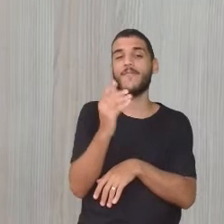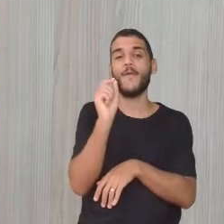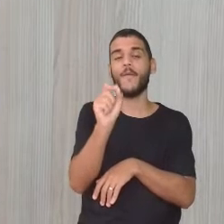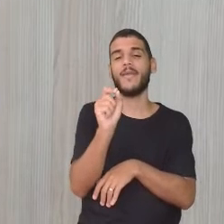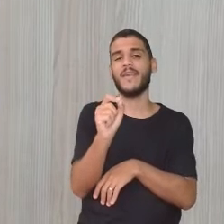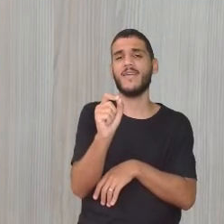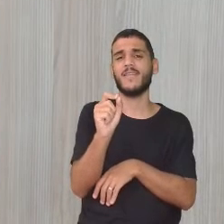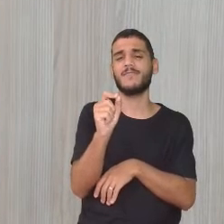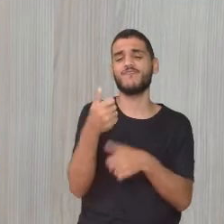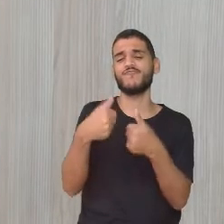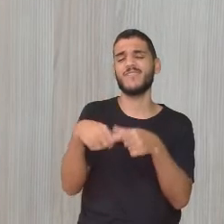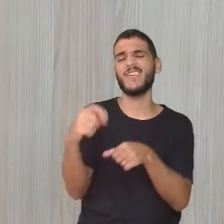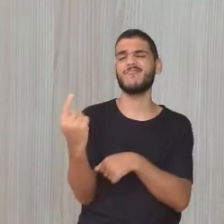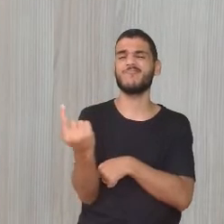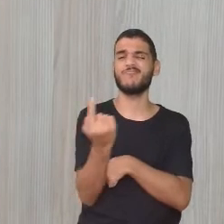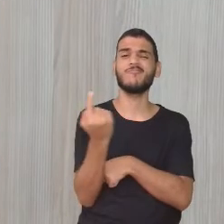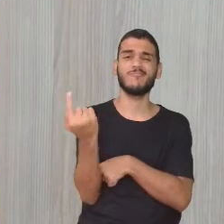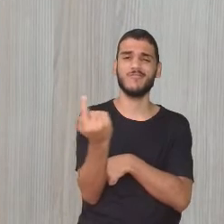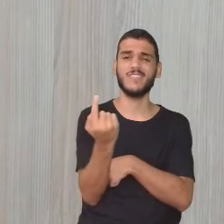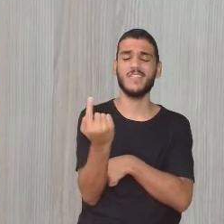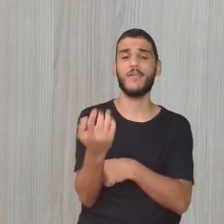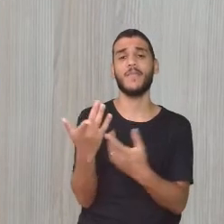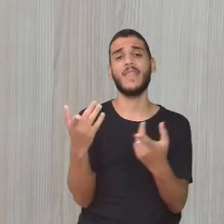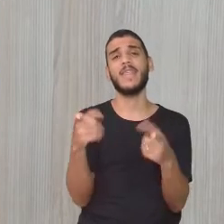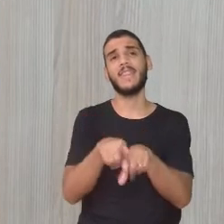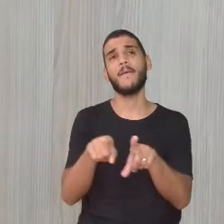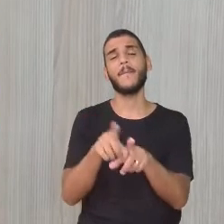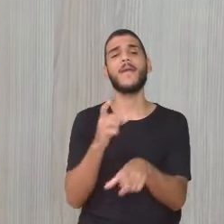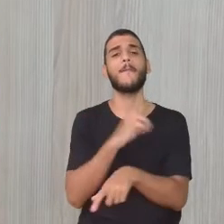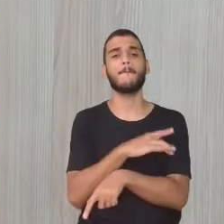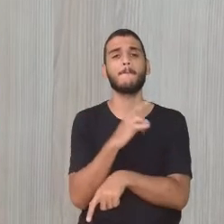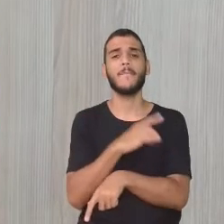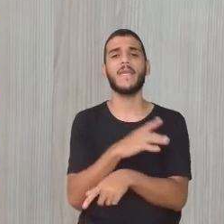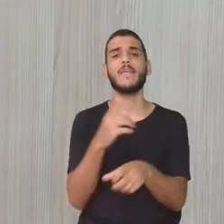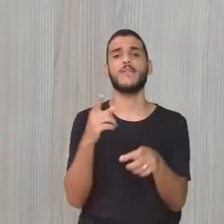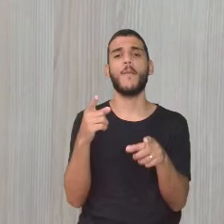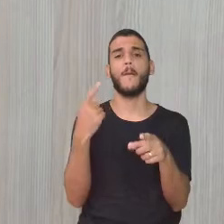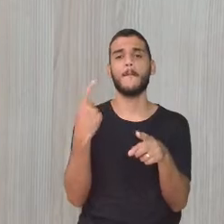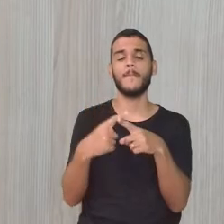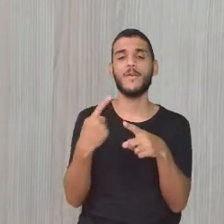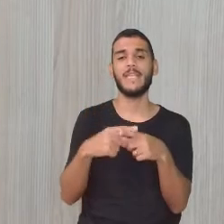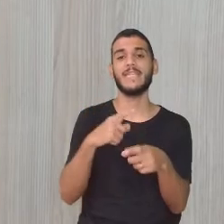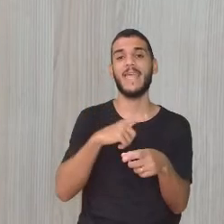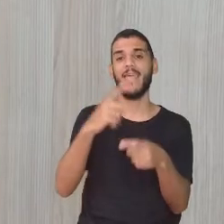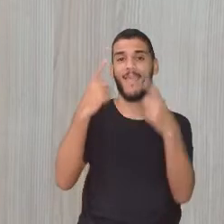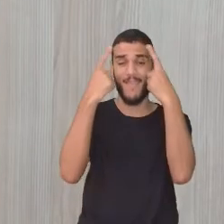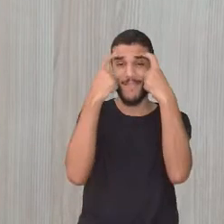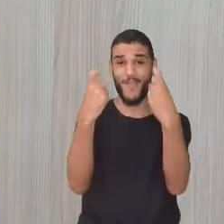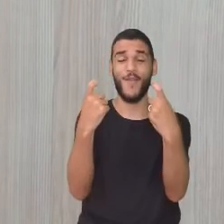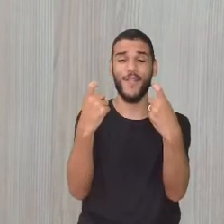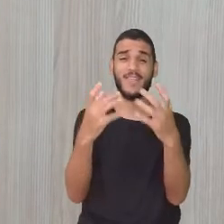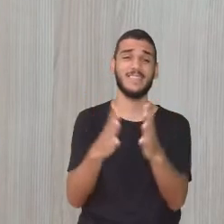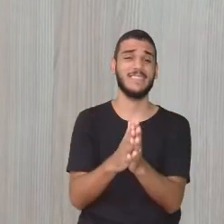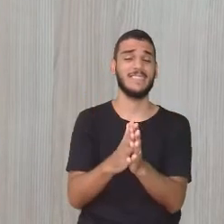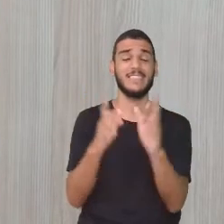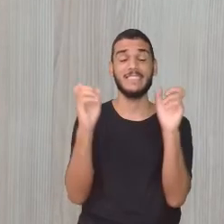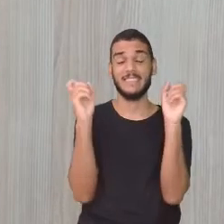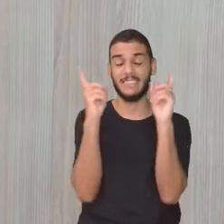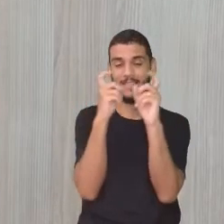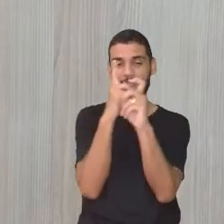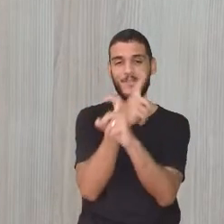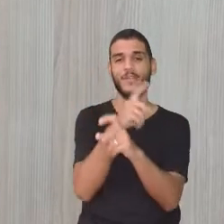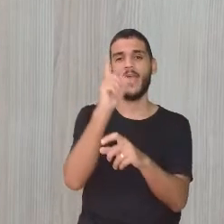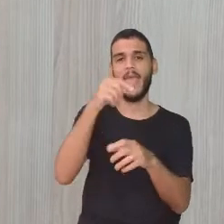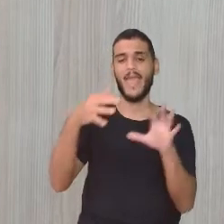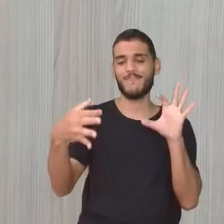também surge dentro dessas áreas urbanizadas. Então, tudo isso, olha aí, é uma cadeia, né? É cadeia. Que está interligada.